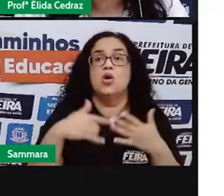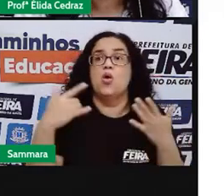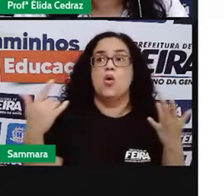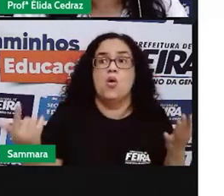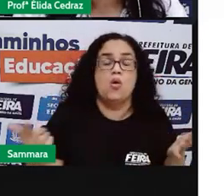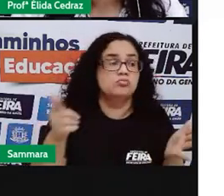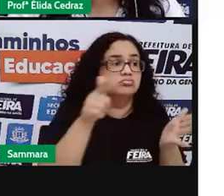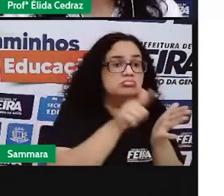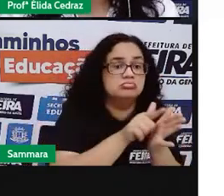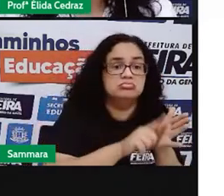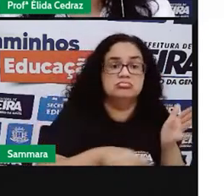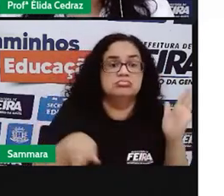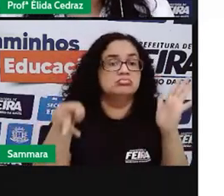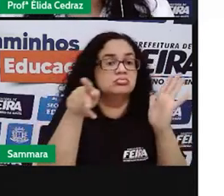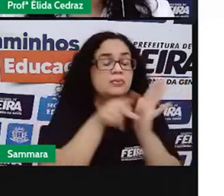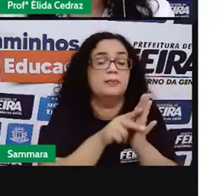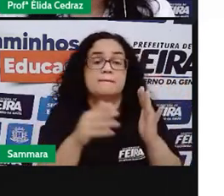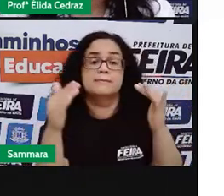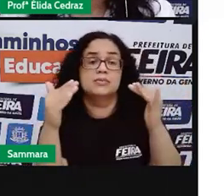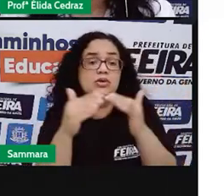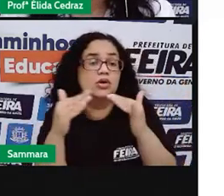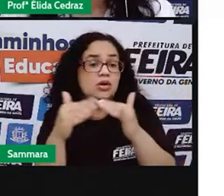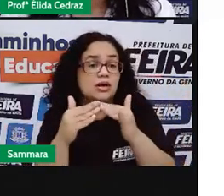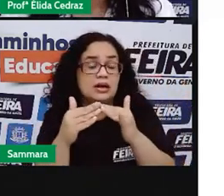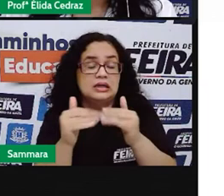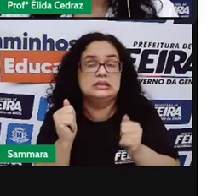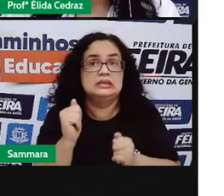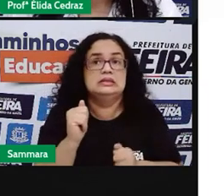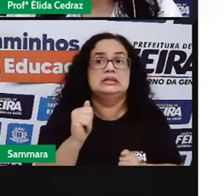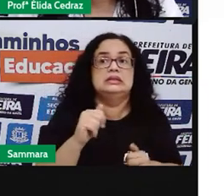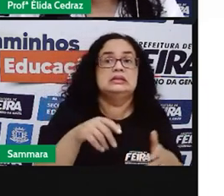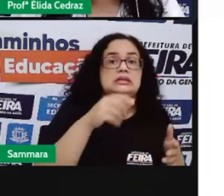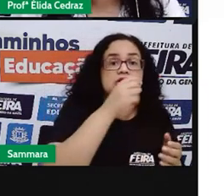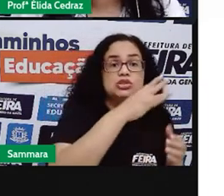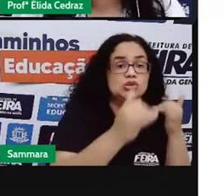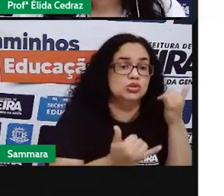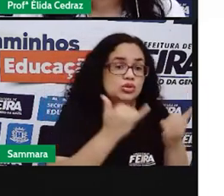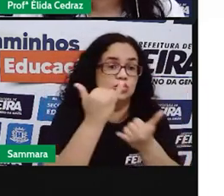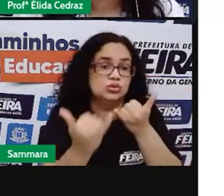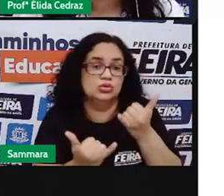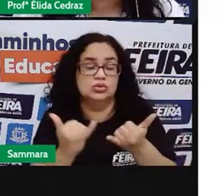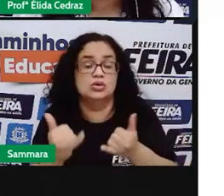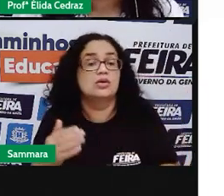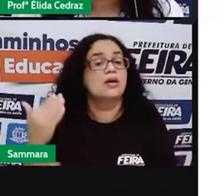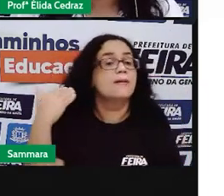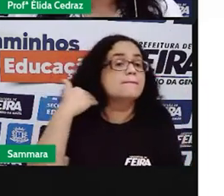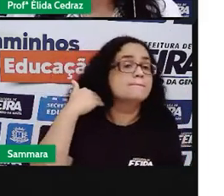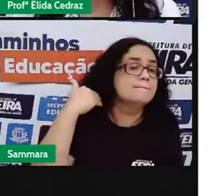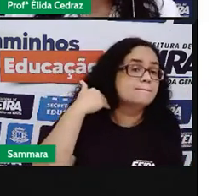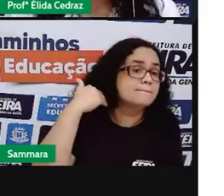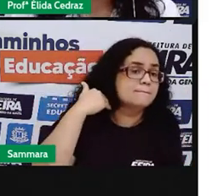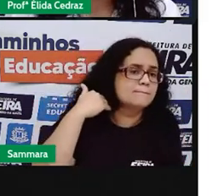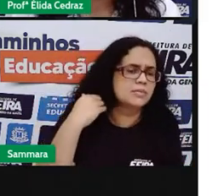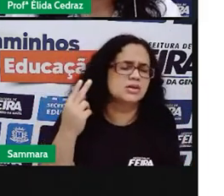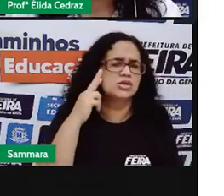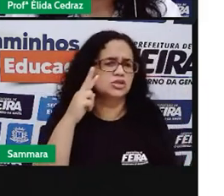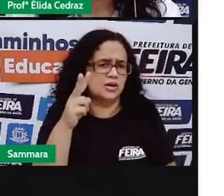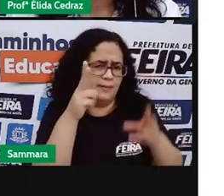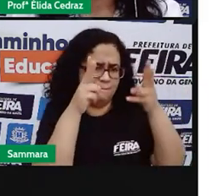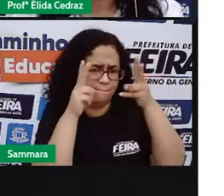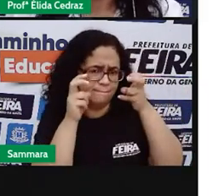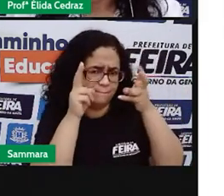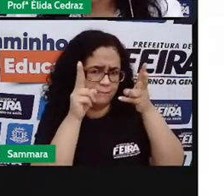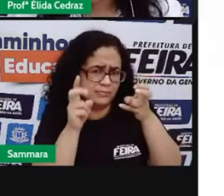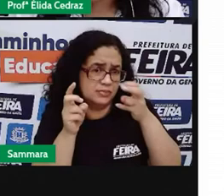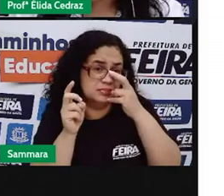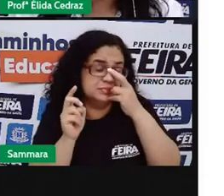papelaria, ou uma casa lotérica, na calçada de um banco. Você já percebeu?